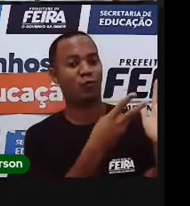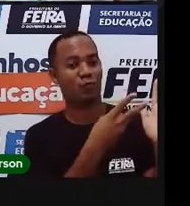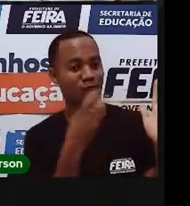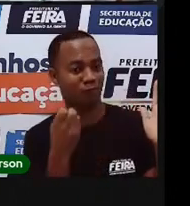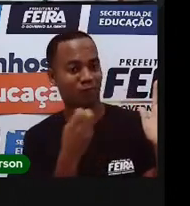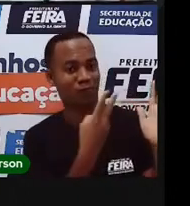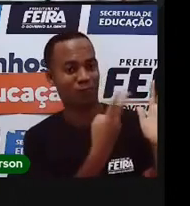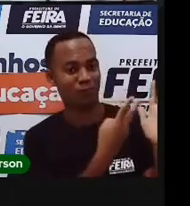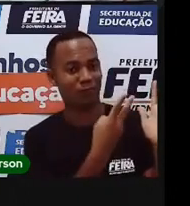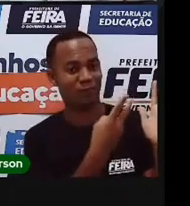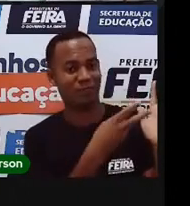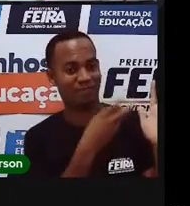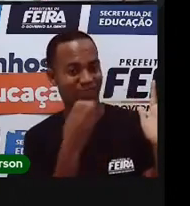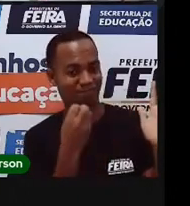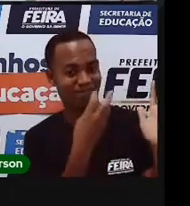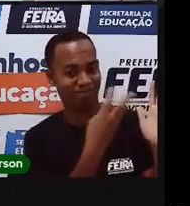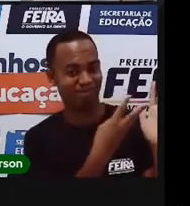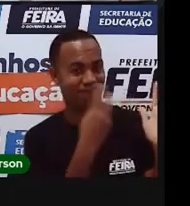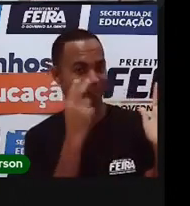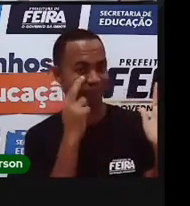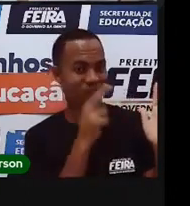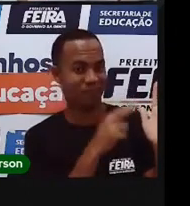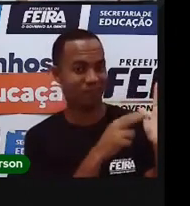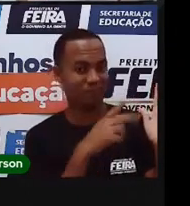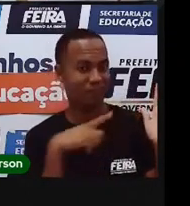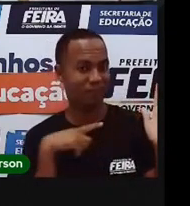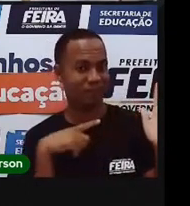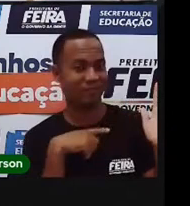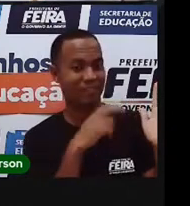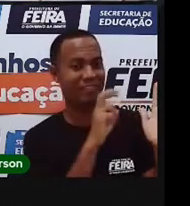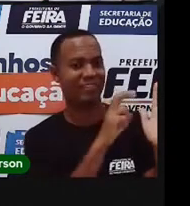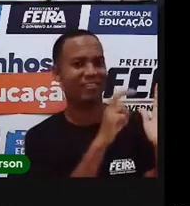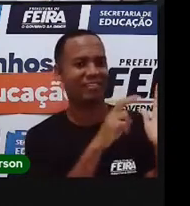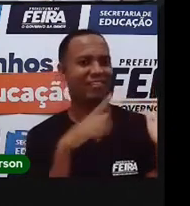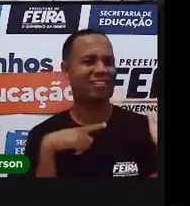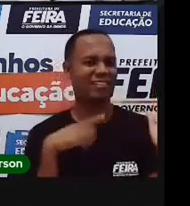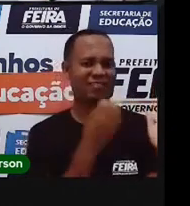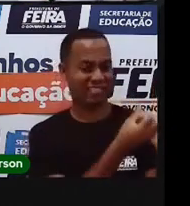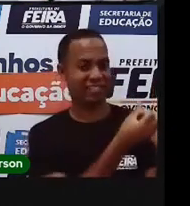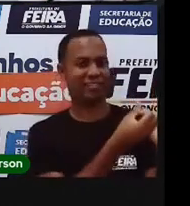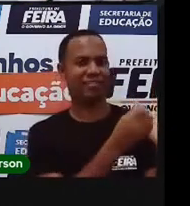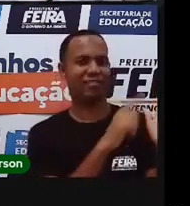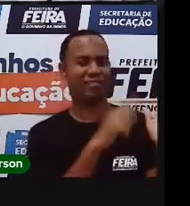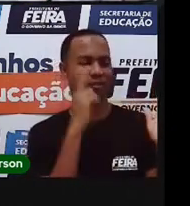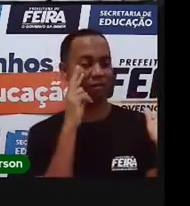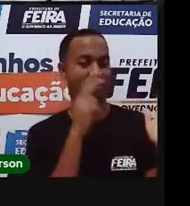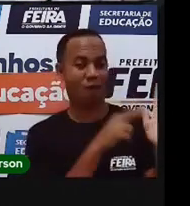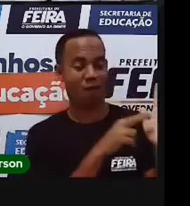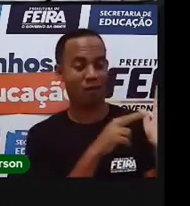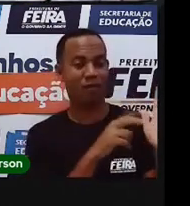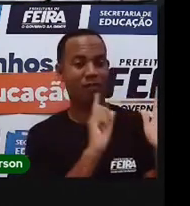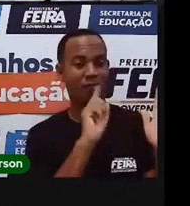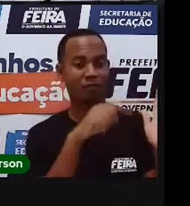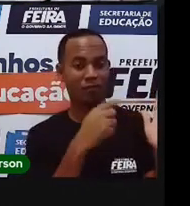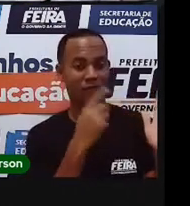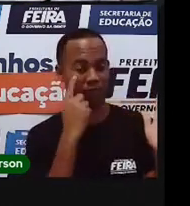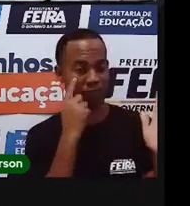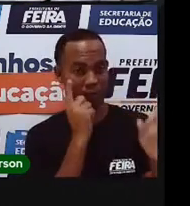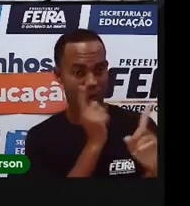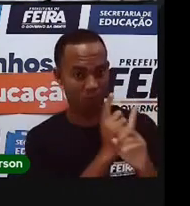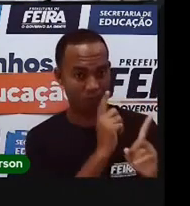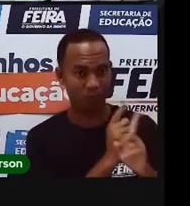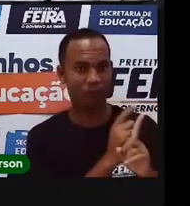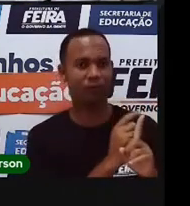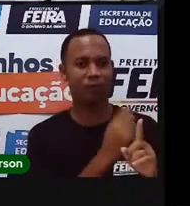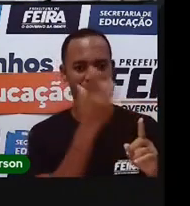dois, três, quatro, cinco, seis. seis serviços públicos da Pró contou aqui